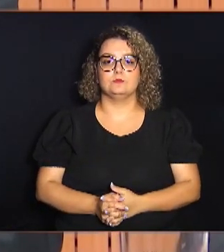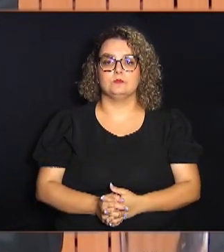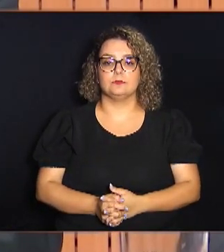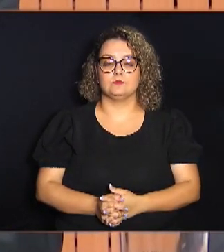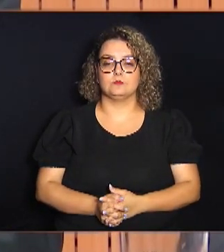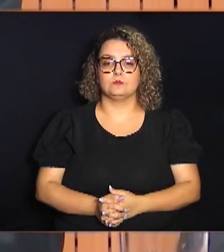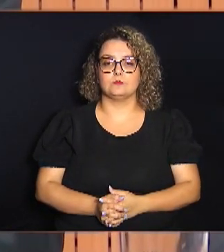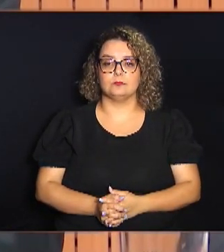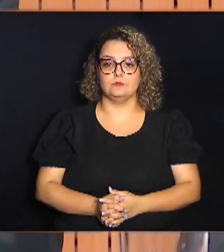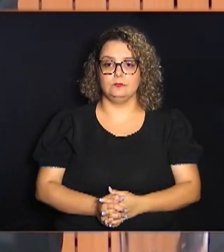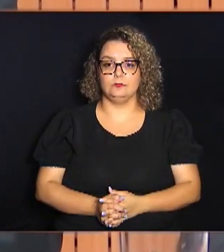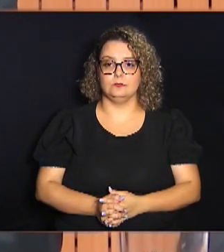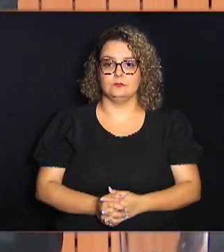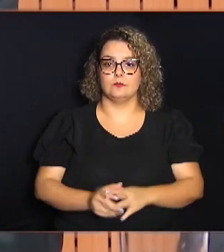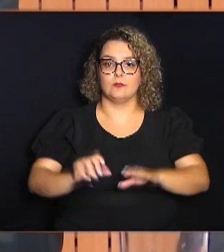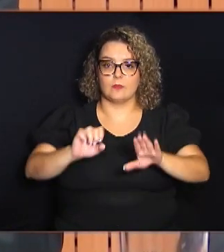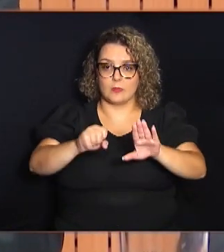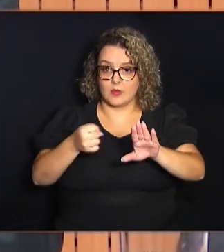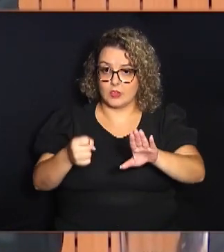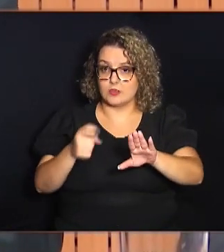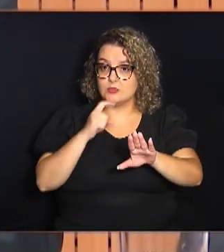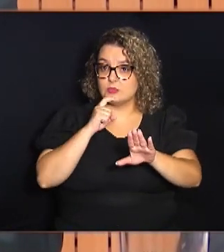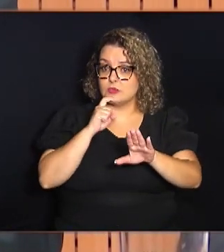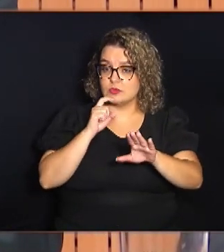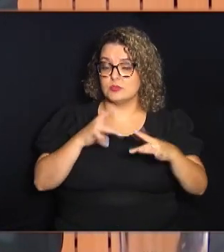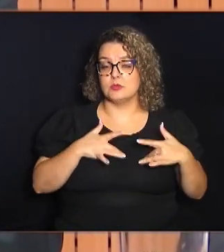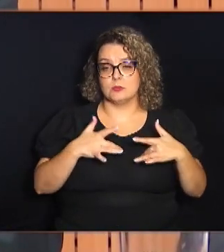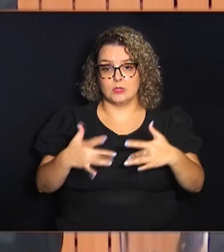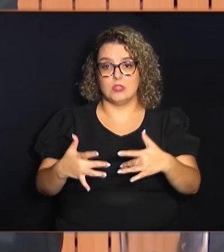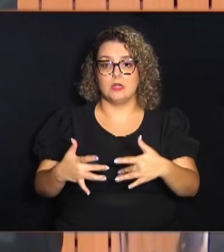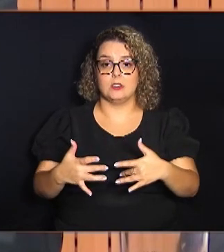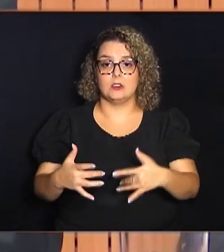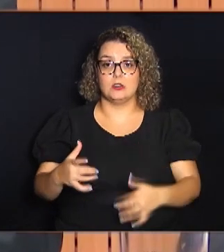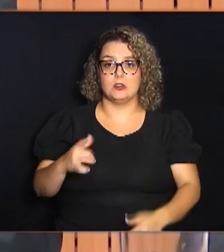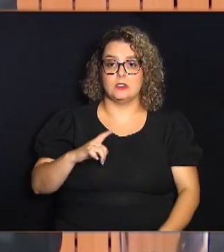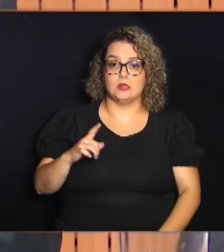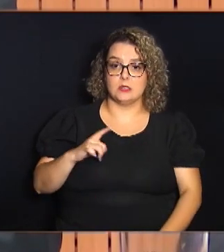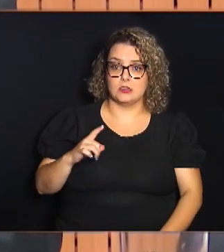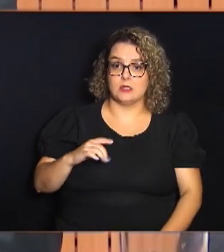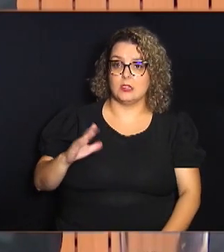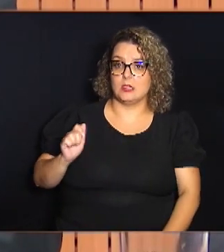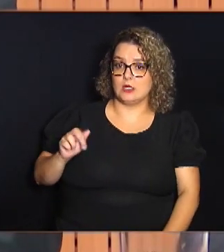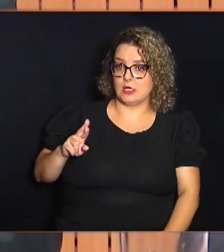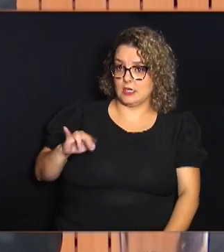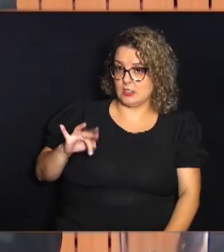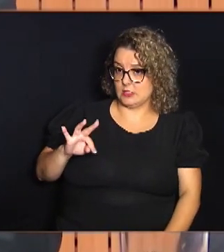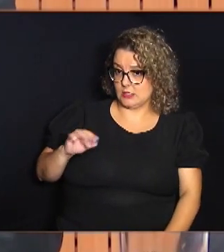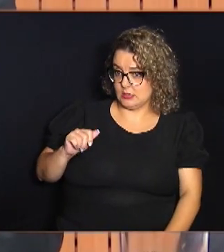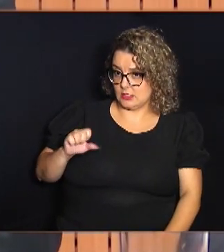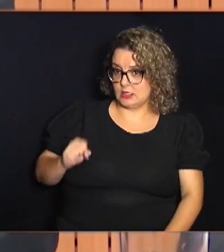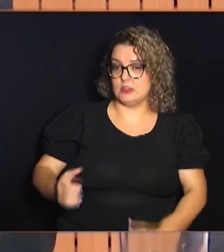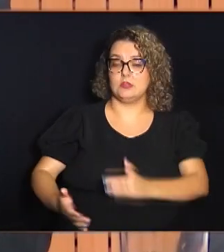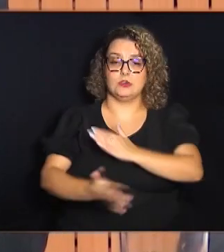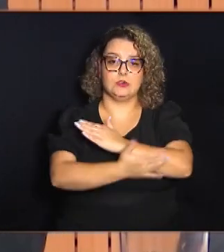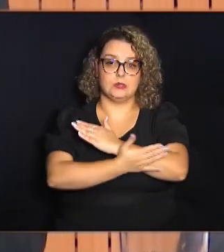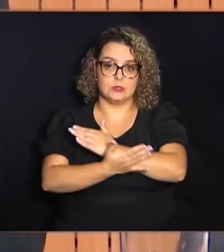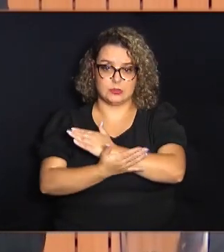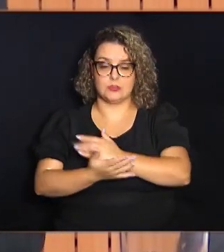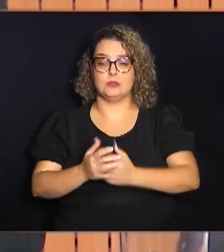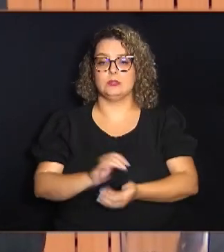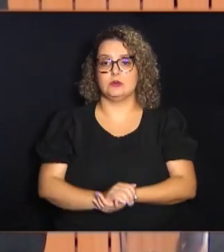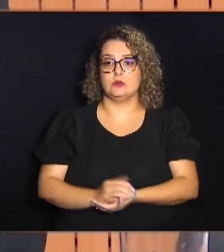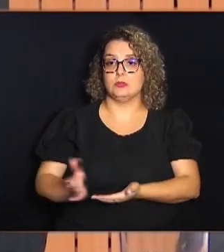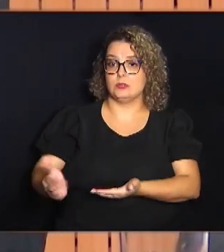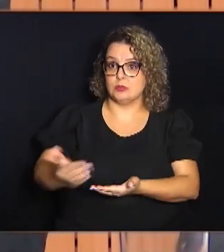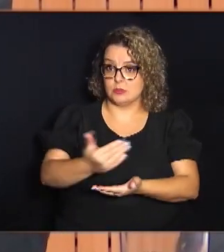a Geradeira Solidária, temos as Cáritas, que nos ajudam também com o acolhimento,